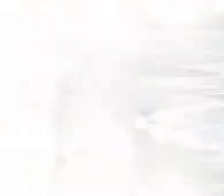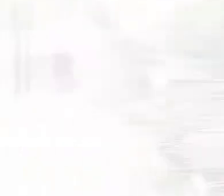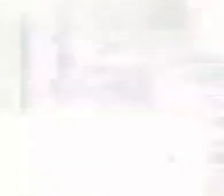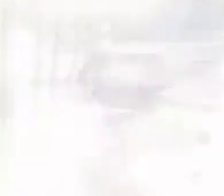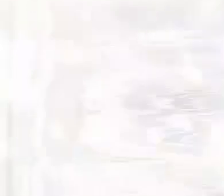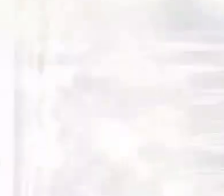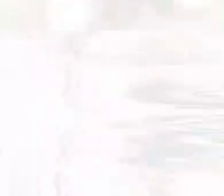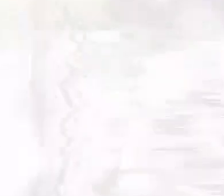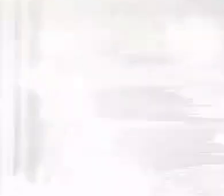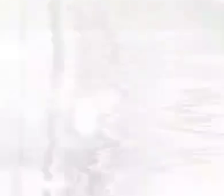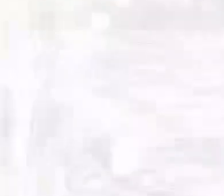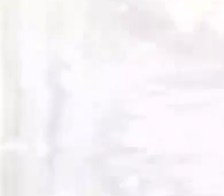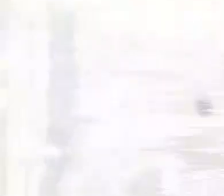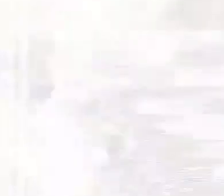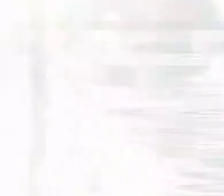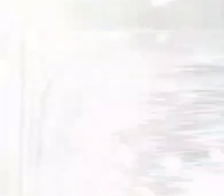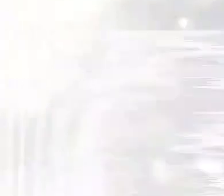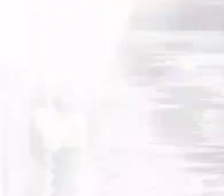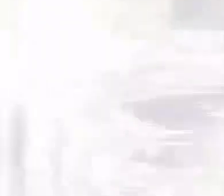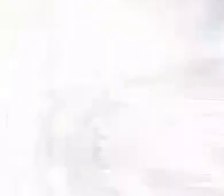aí aí